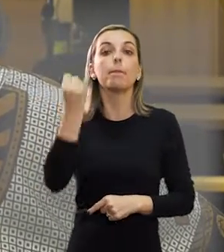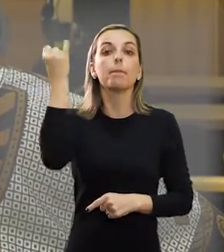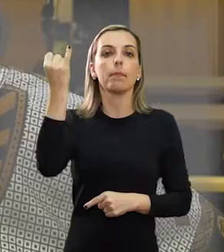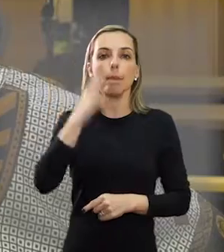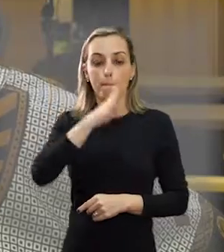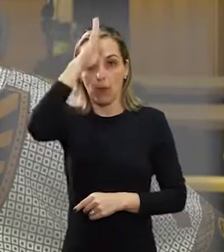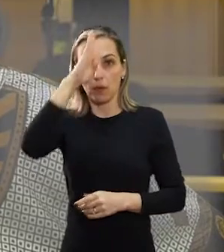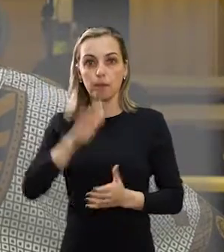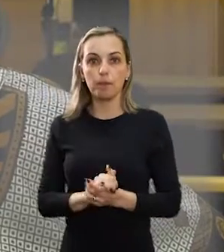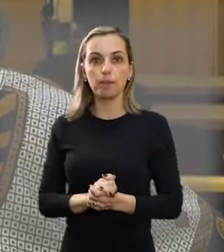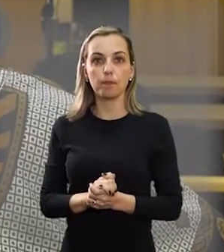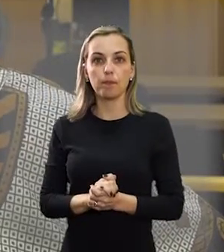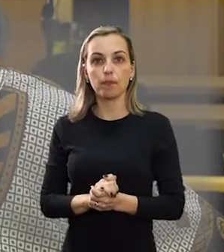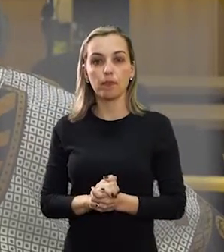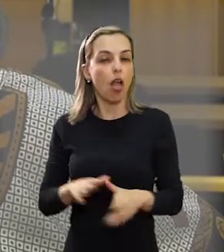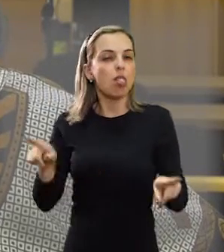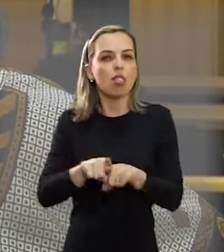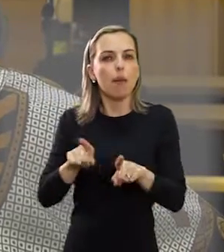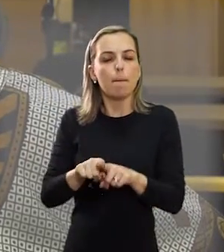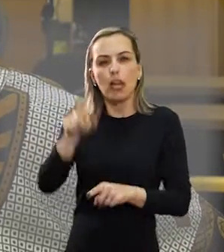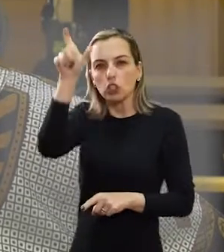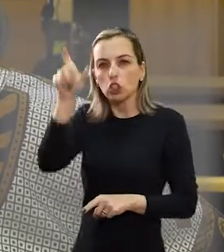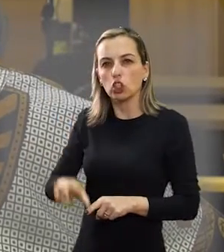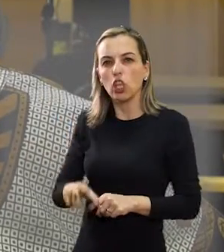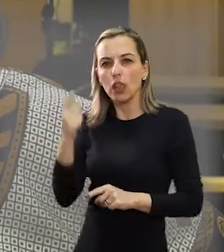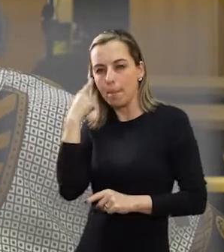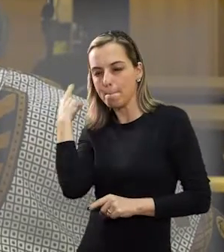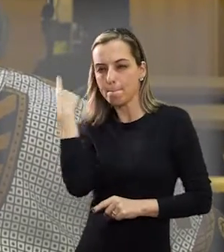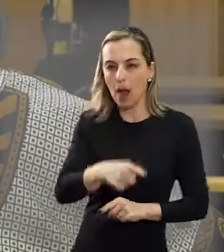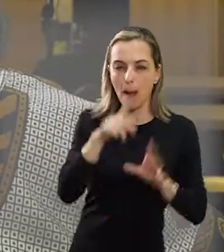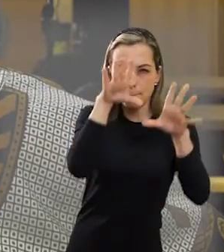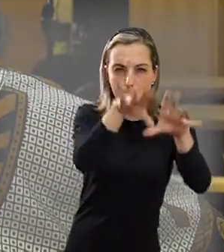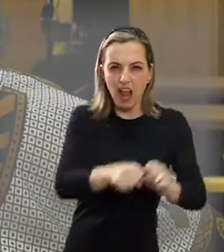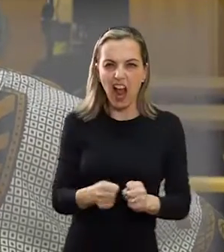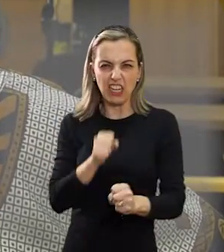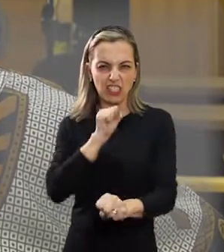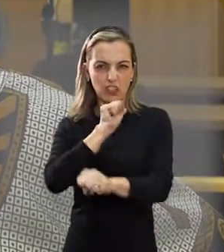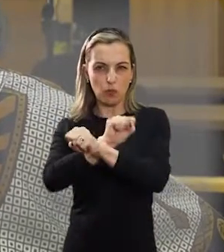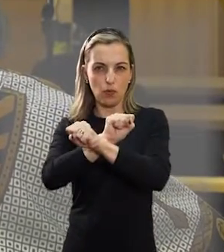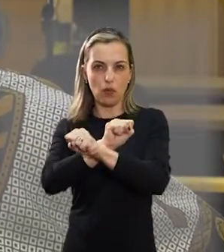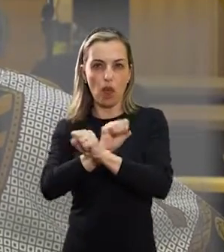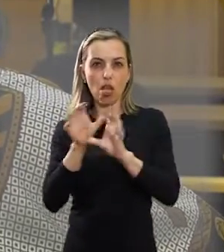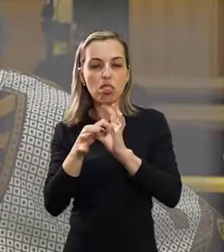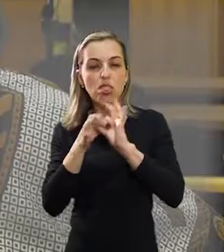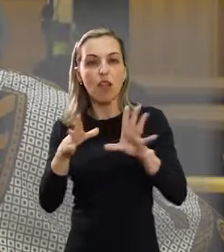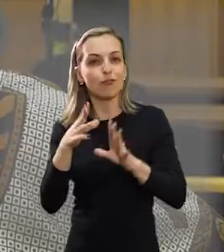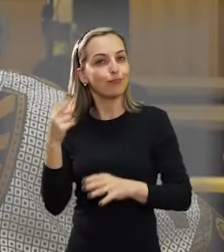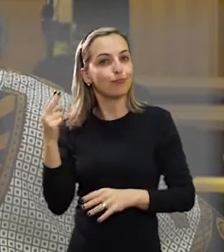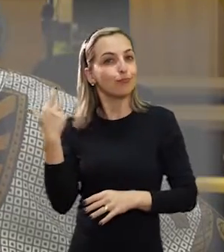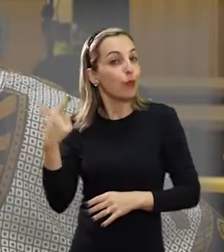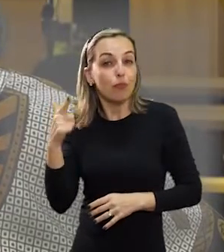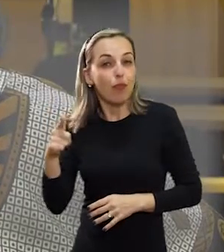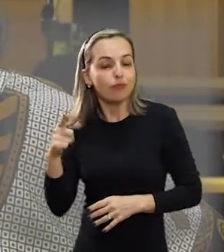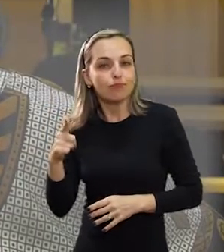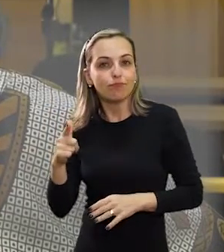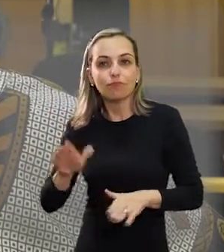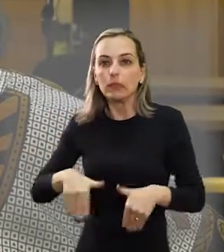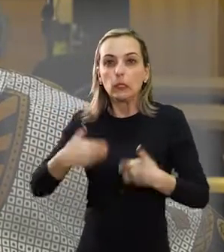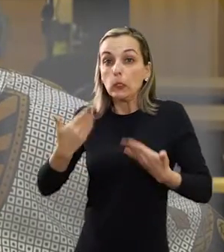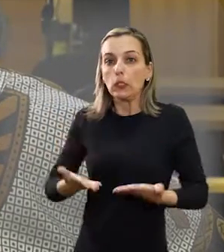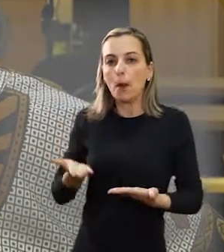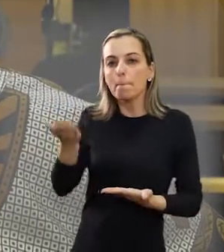A questão para ele era tão radical de que aquele que o escraviza também não tem liberdade.